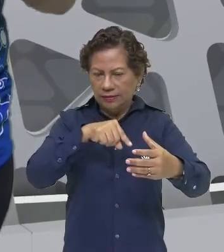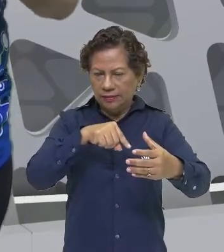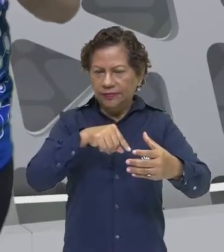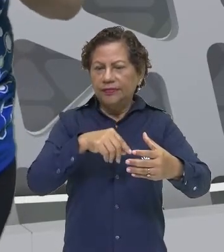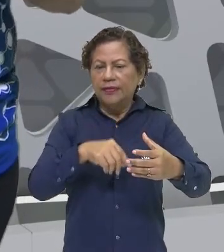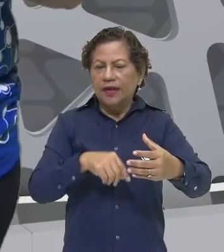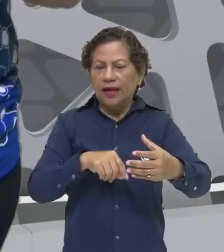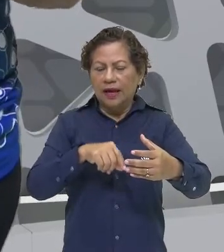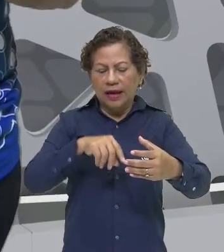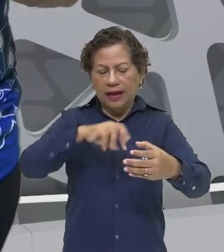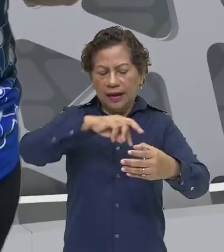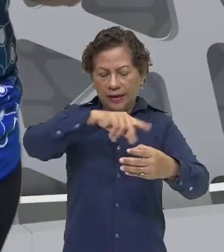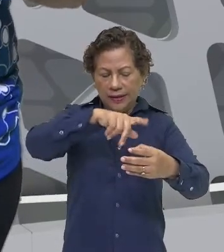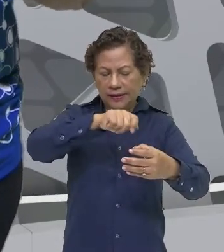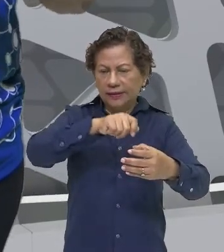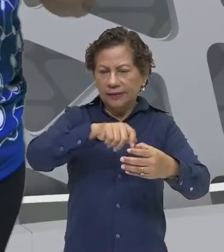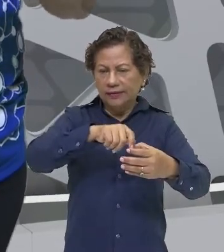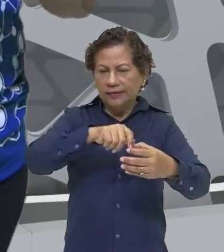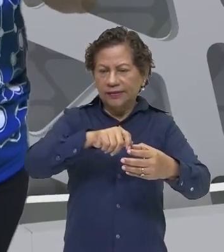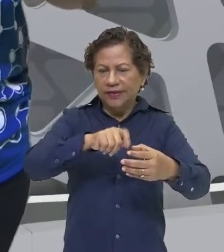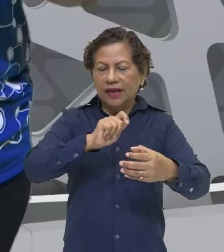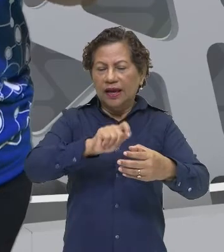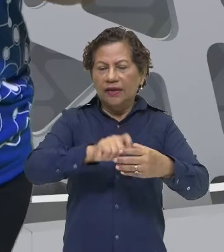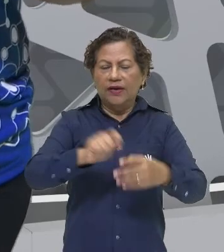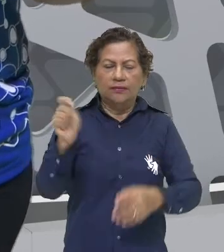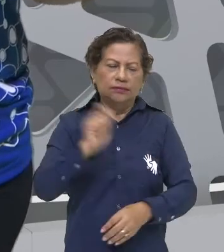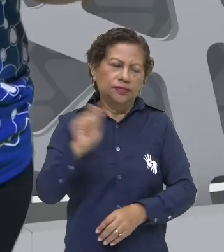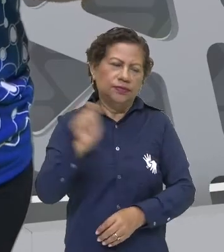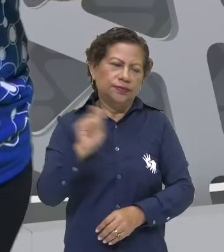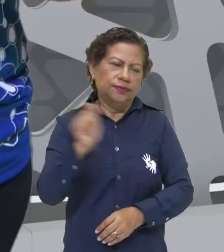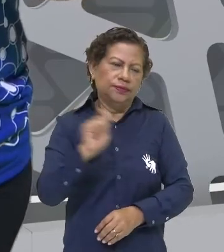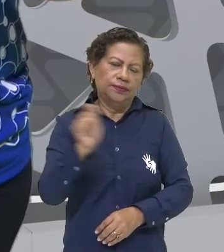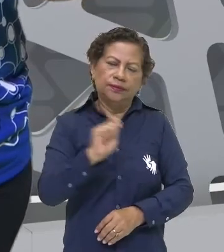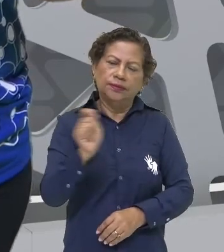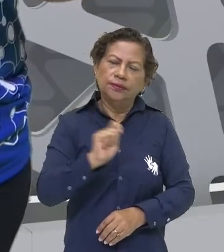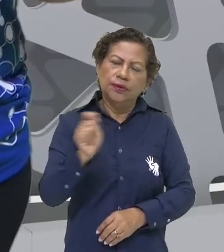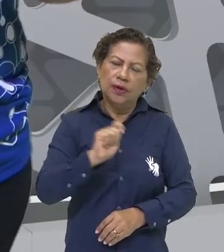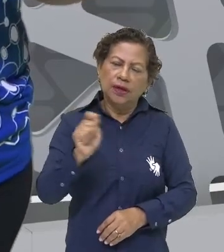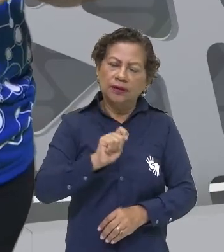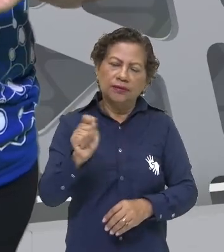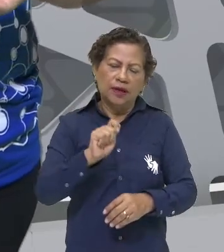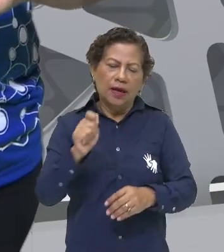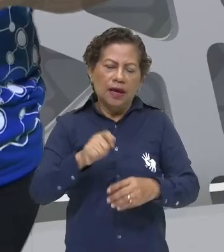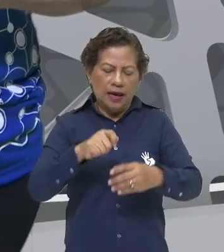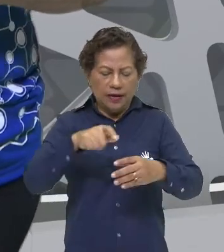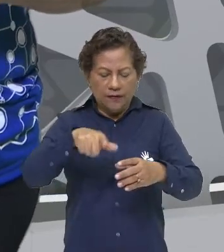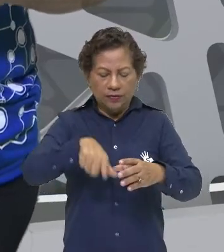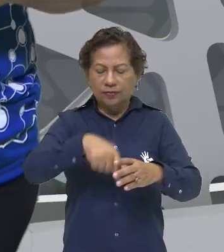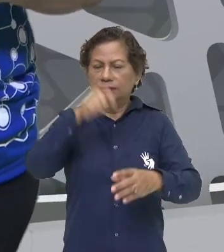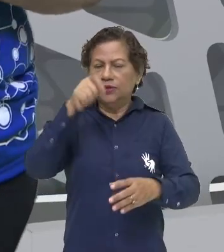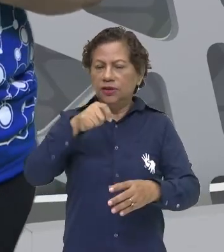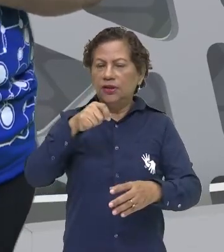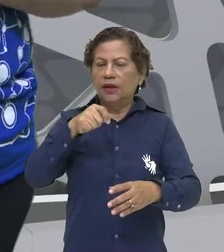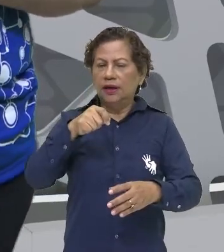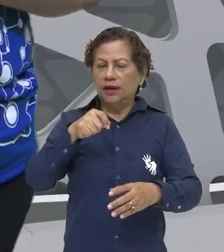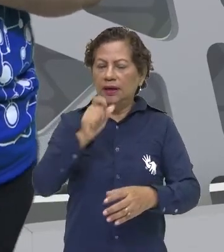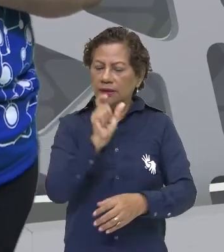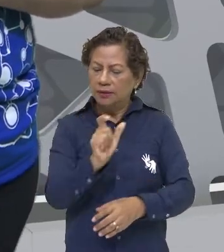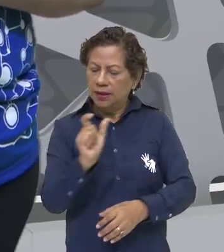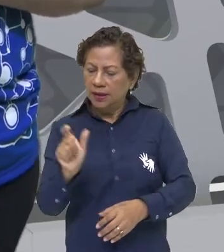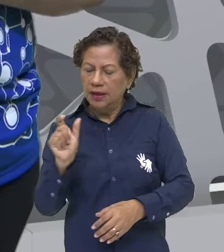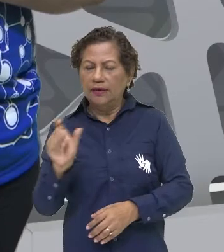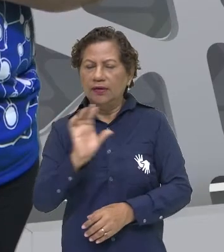eles vão botar na sequência que foi saindo do saquinho e colando. E a partir daí, cria-se a poesia